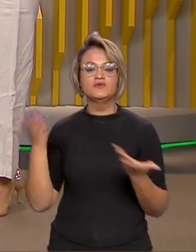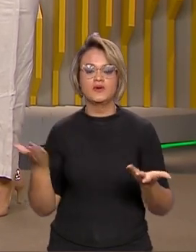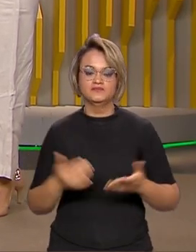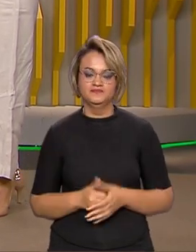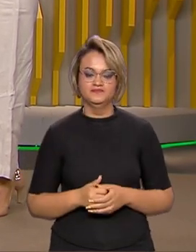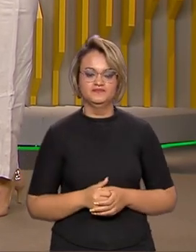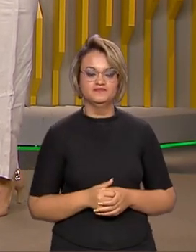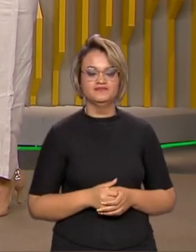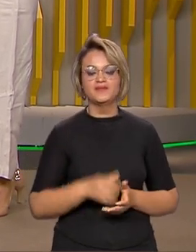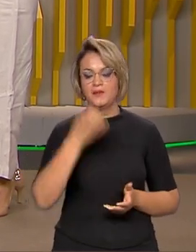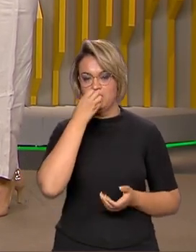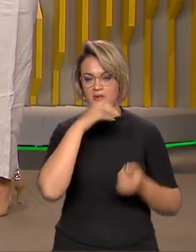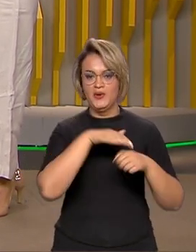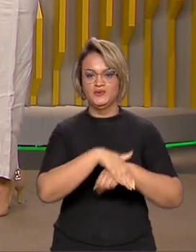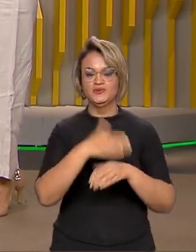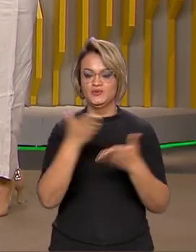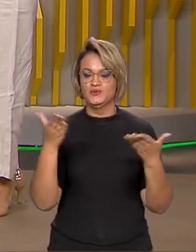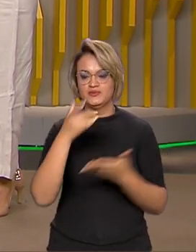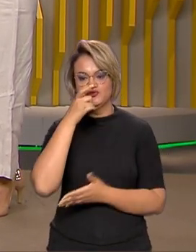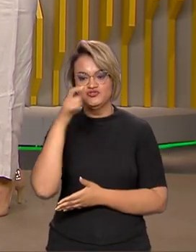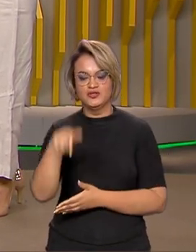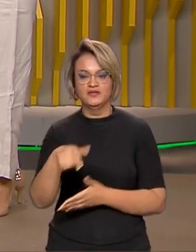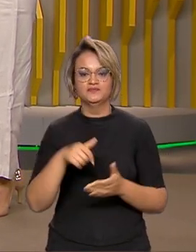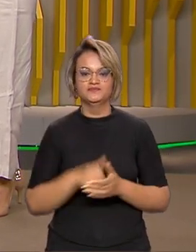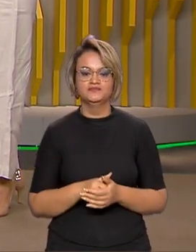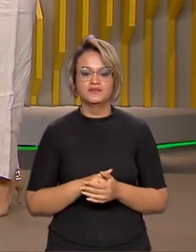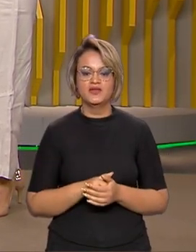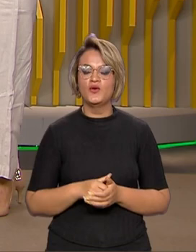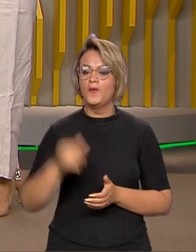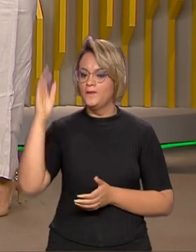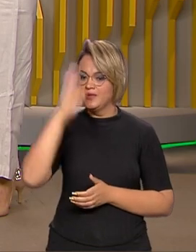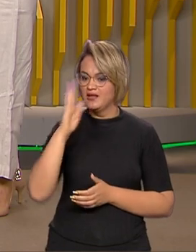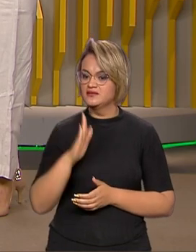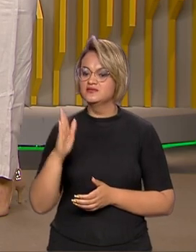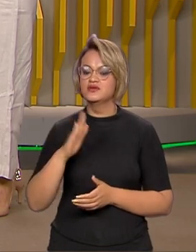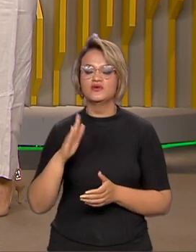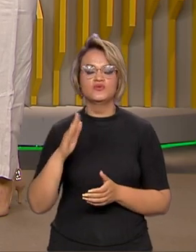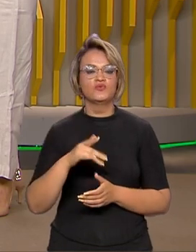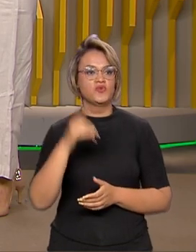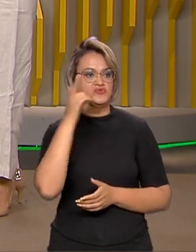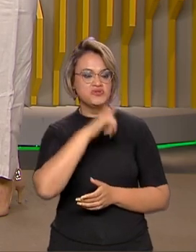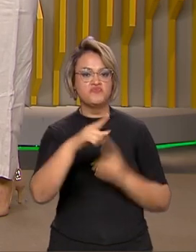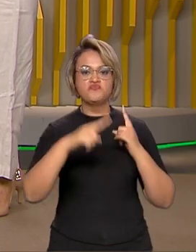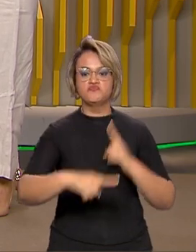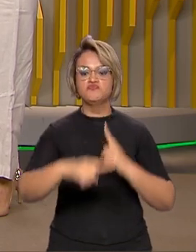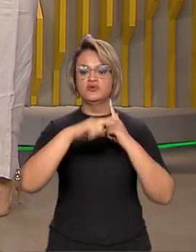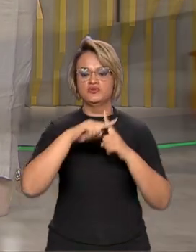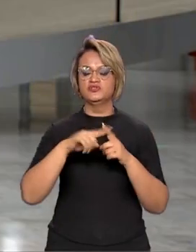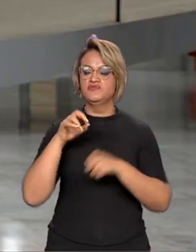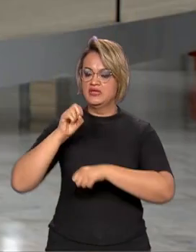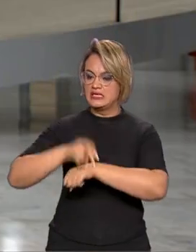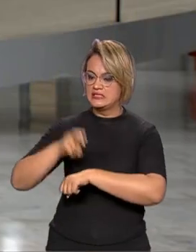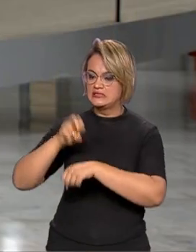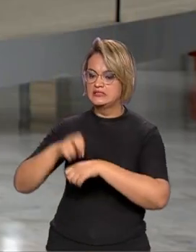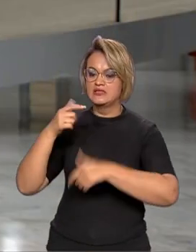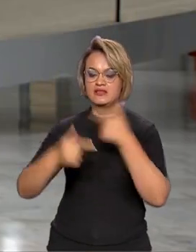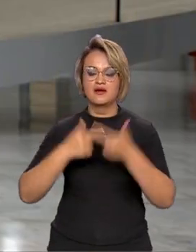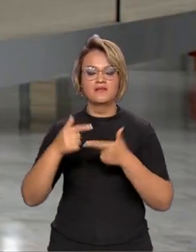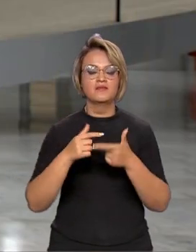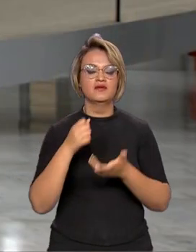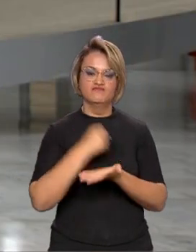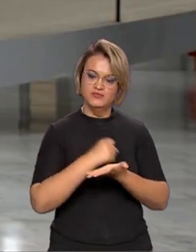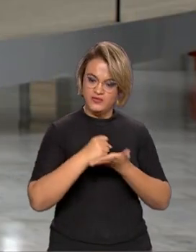Boa noite, Ana, Roberto e a todos que nos assistem. O país voltou a registrar saldo positivo de empregos com carteira assinada.